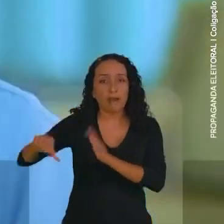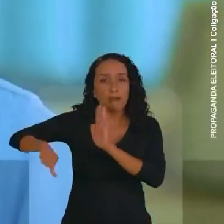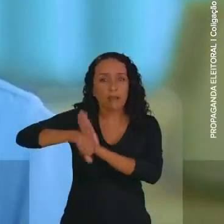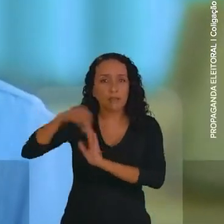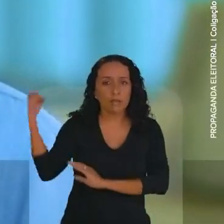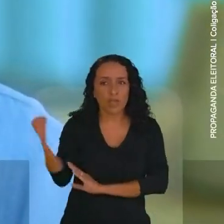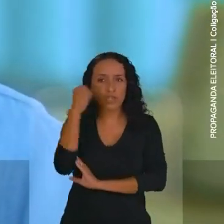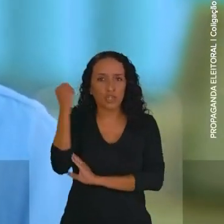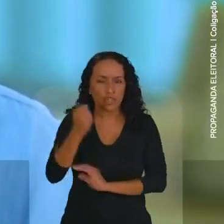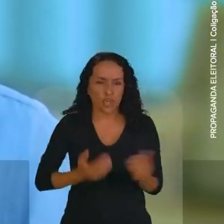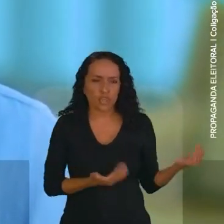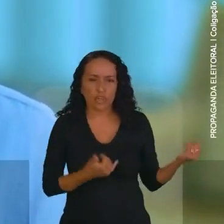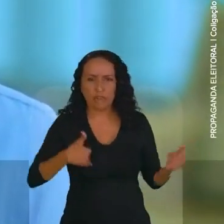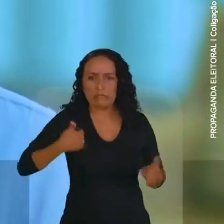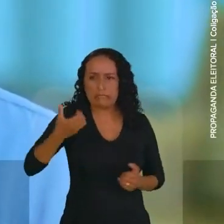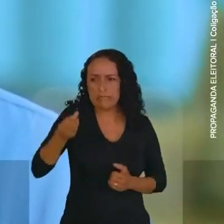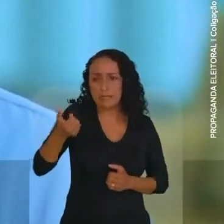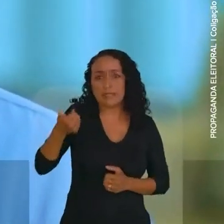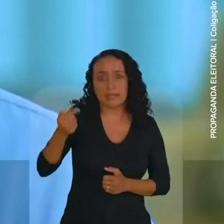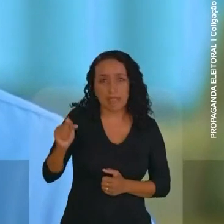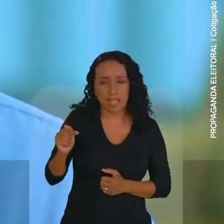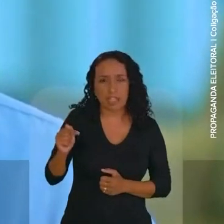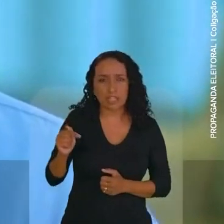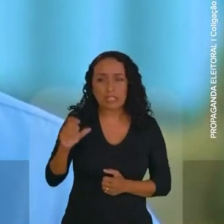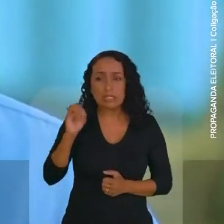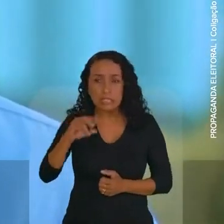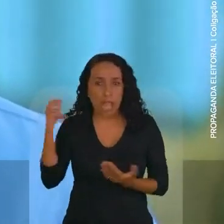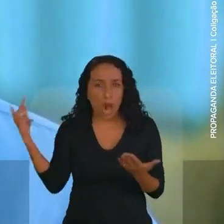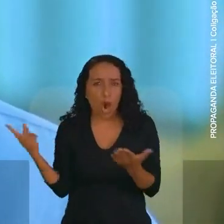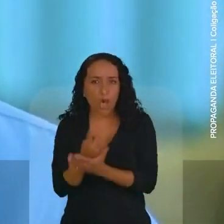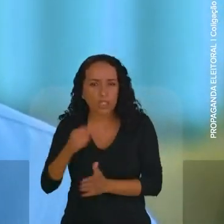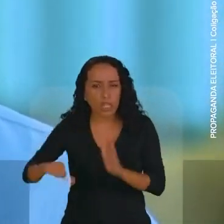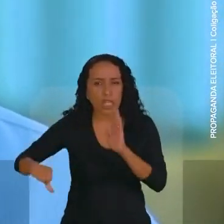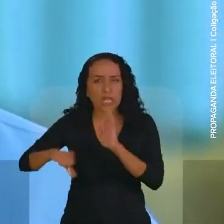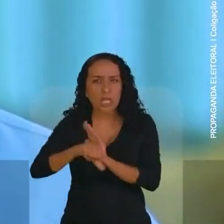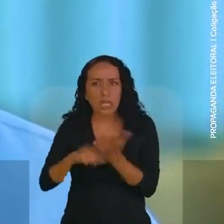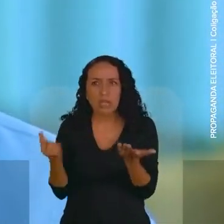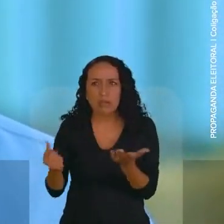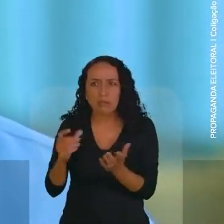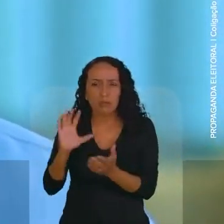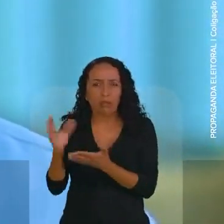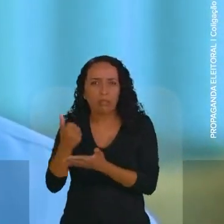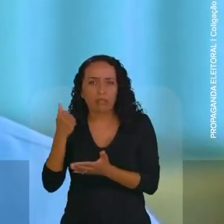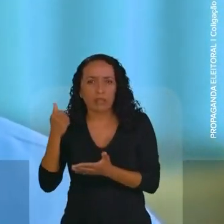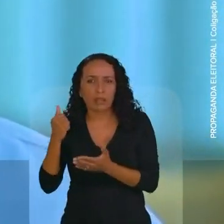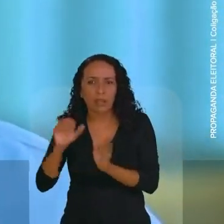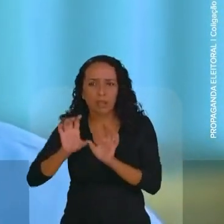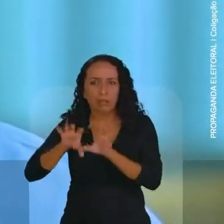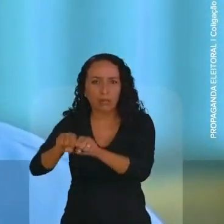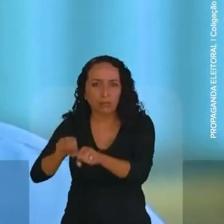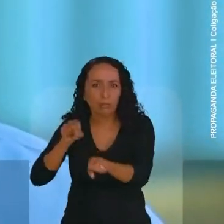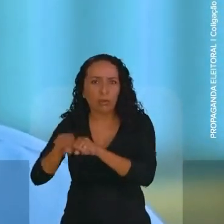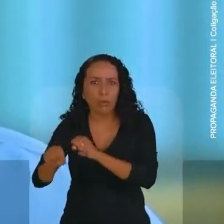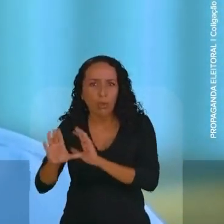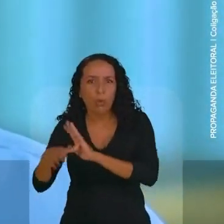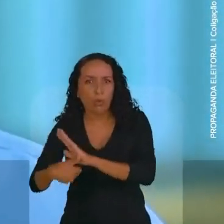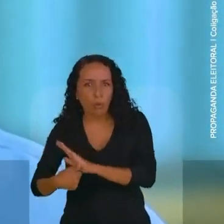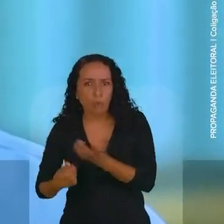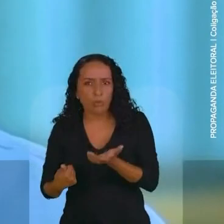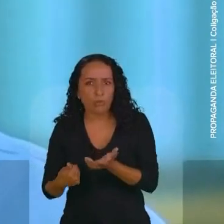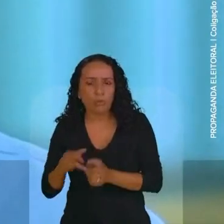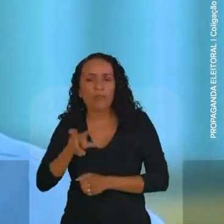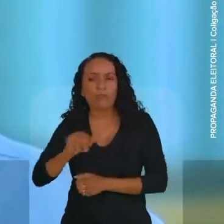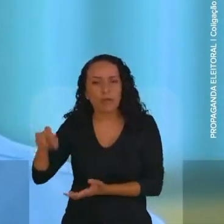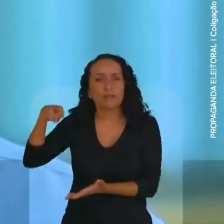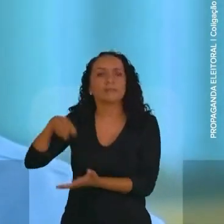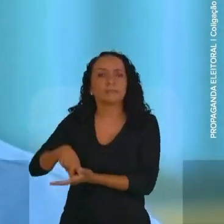hediondos. Jovens de 16 e 17 anos que, porventura, cometerem crimes como sequestro, estupro e roubo seguido de morte,